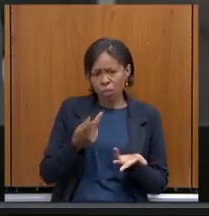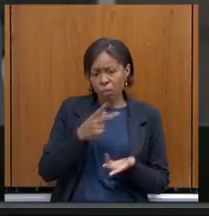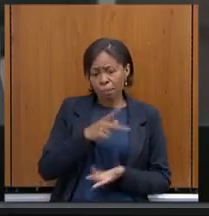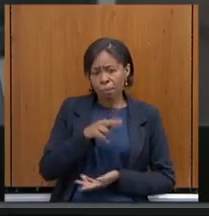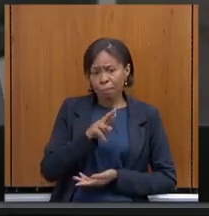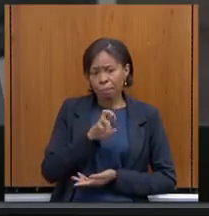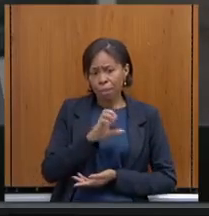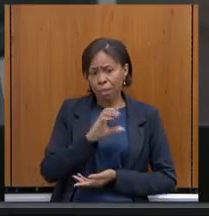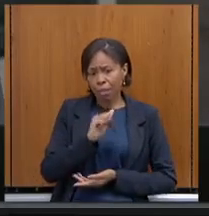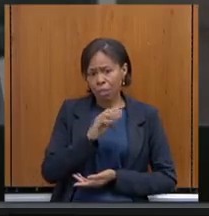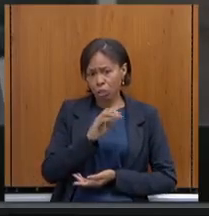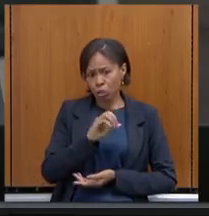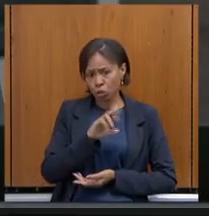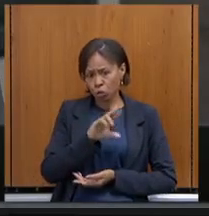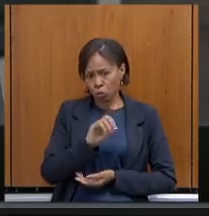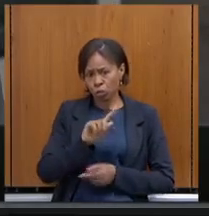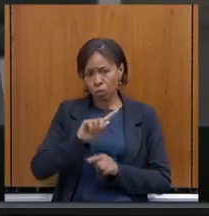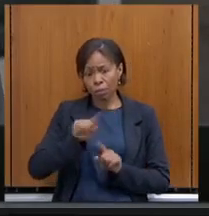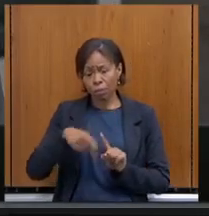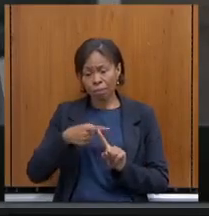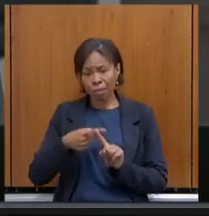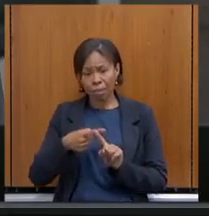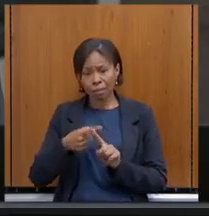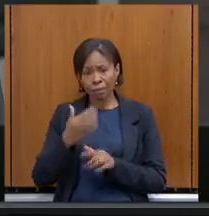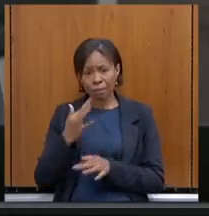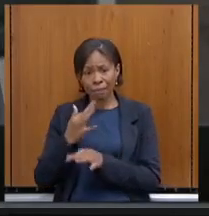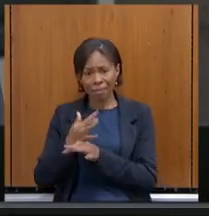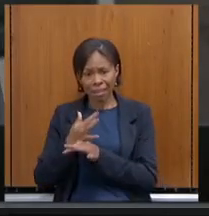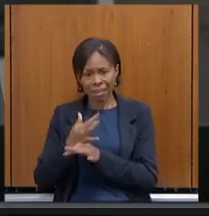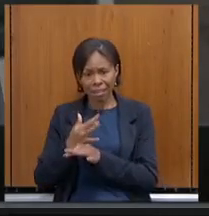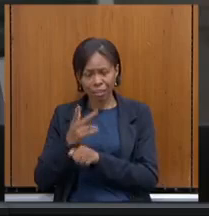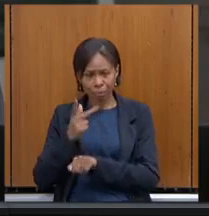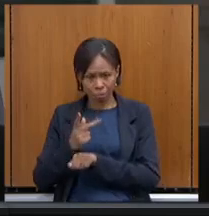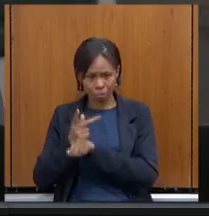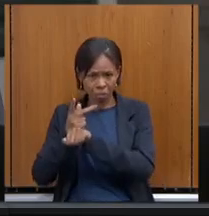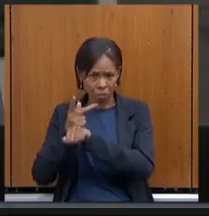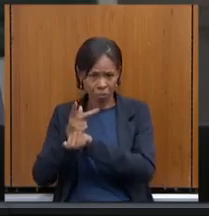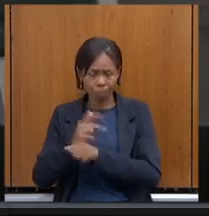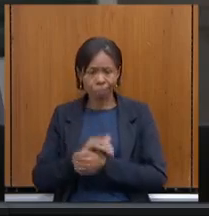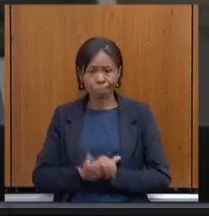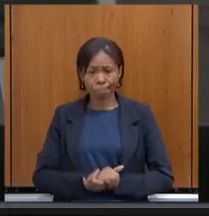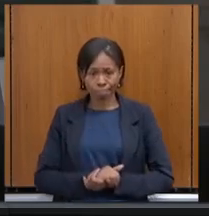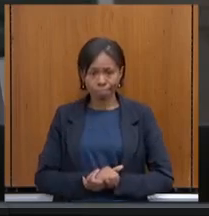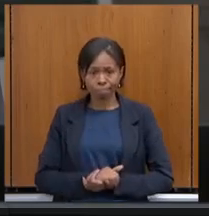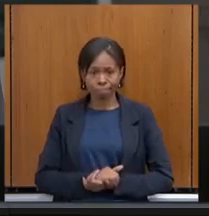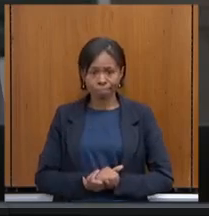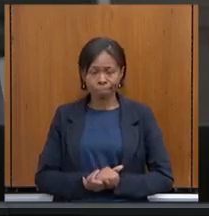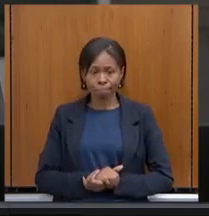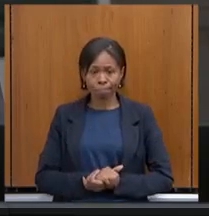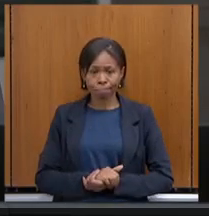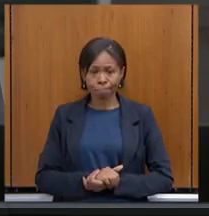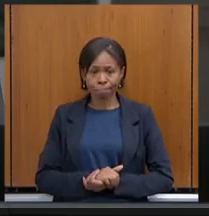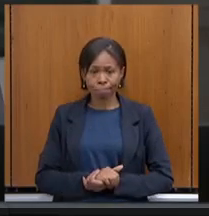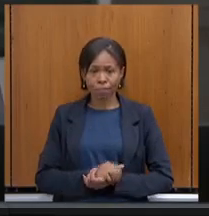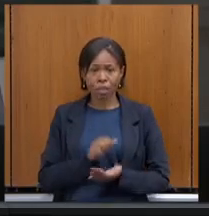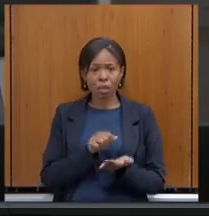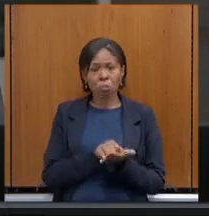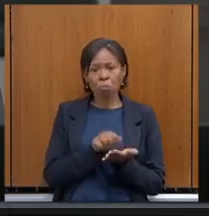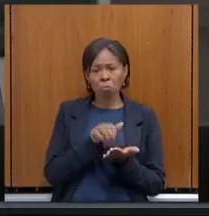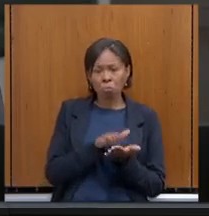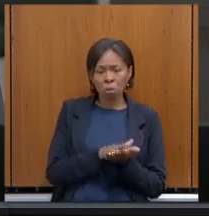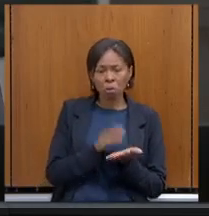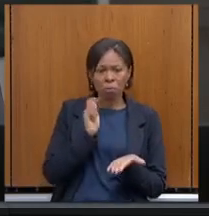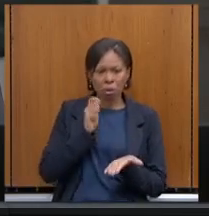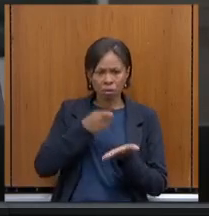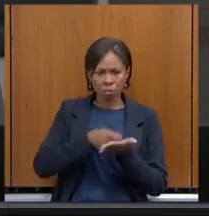indagações. Sobre o pagamento das indenizações a filhos de rancenianos,